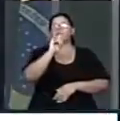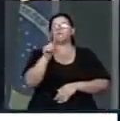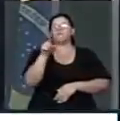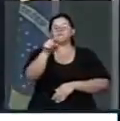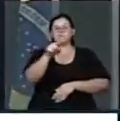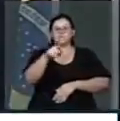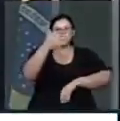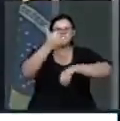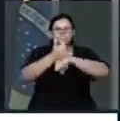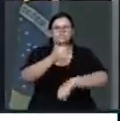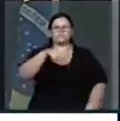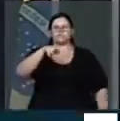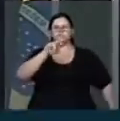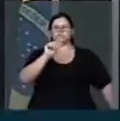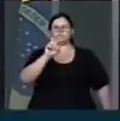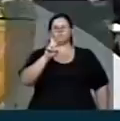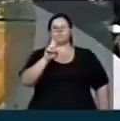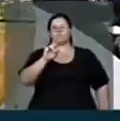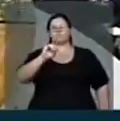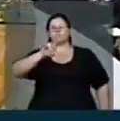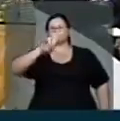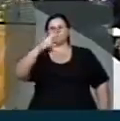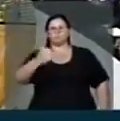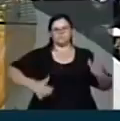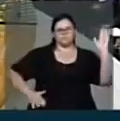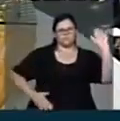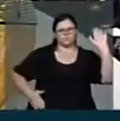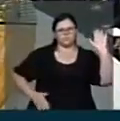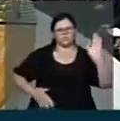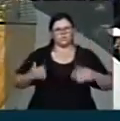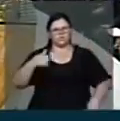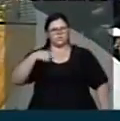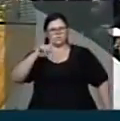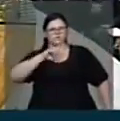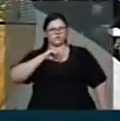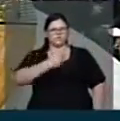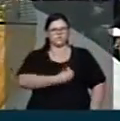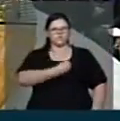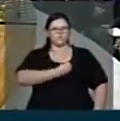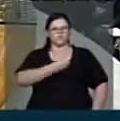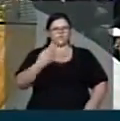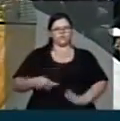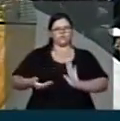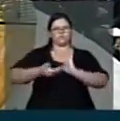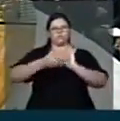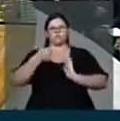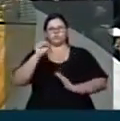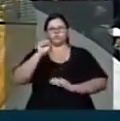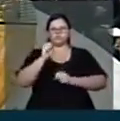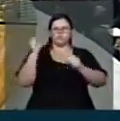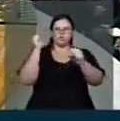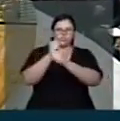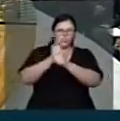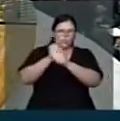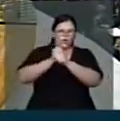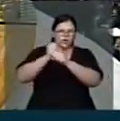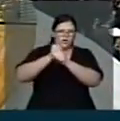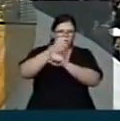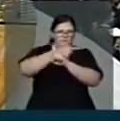que eu tenho uma vida nessa casa. São 18 anos e meio.